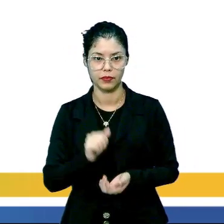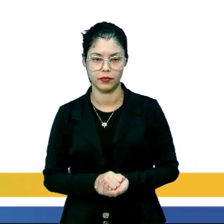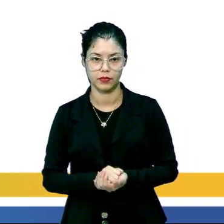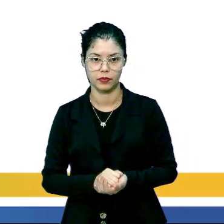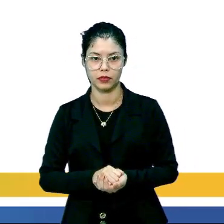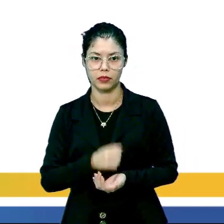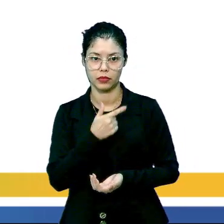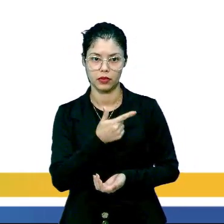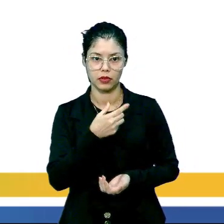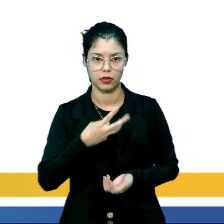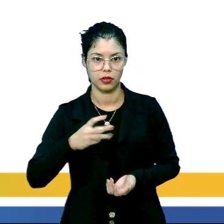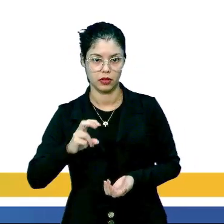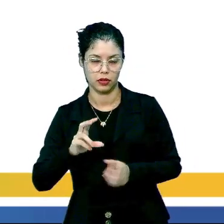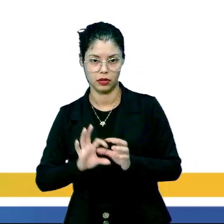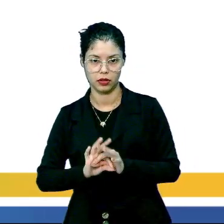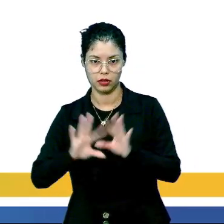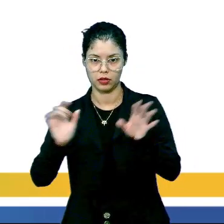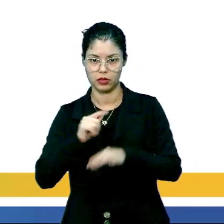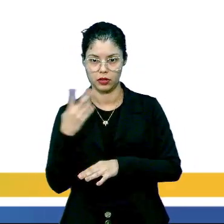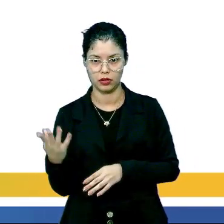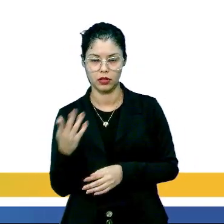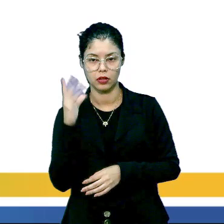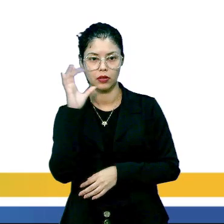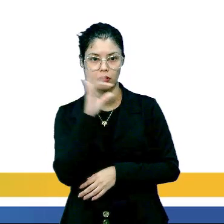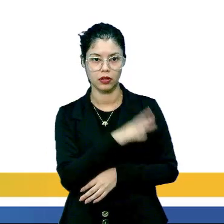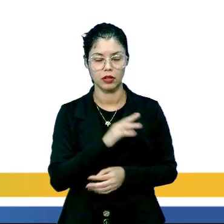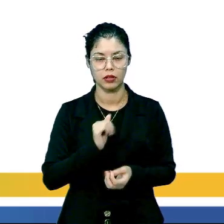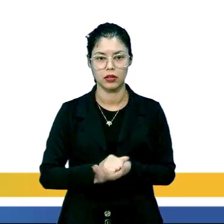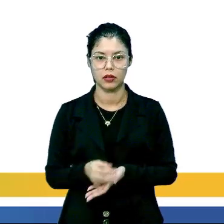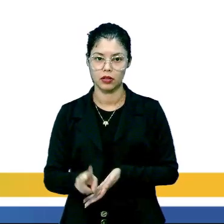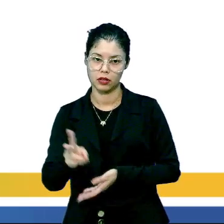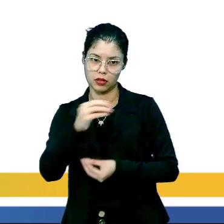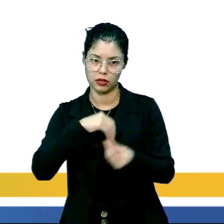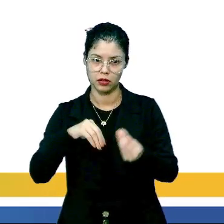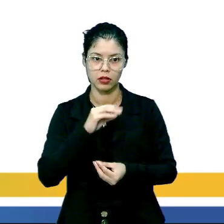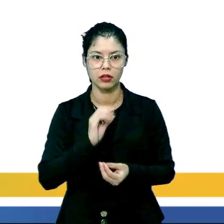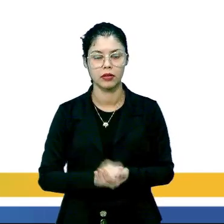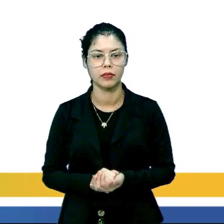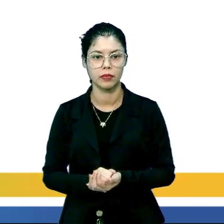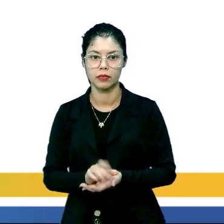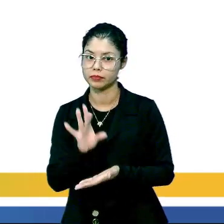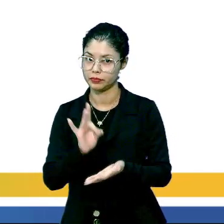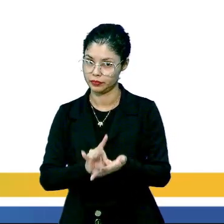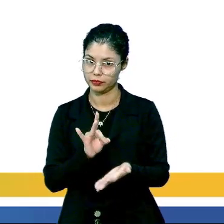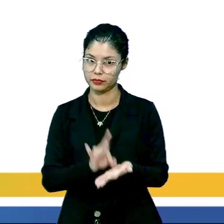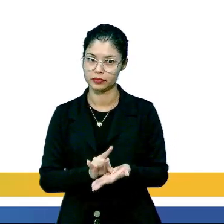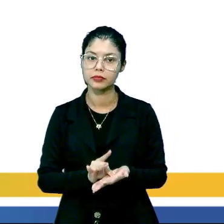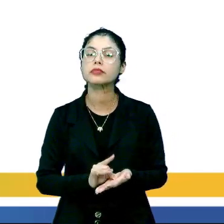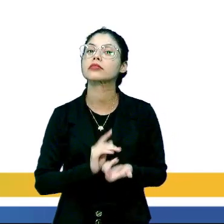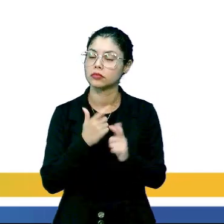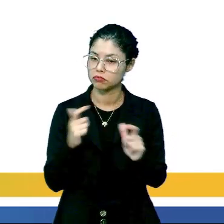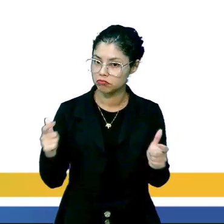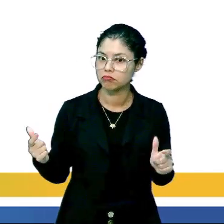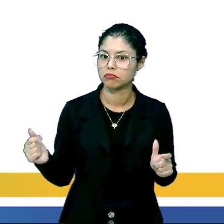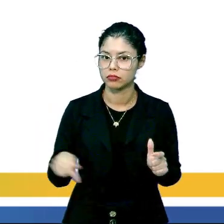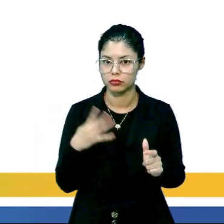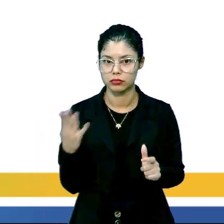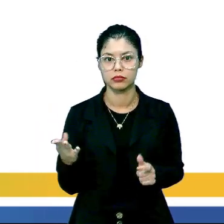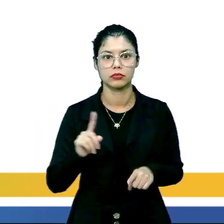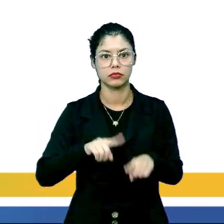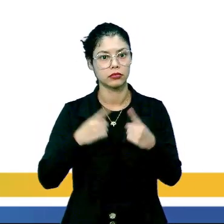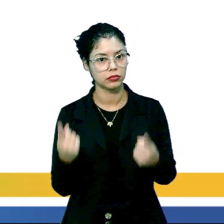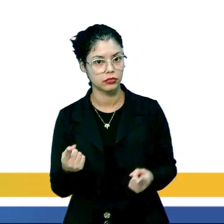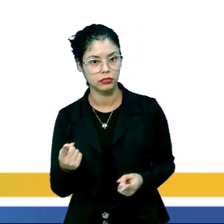do urânio ocorre em liberação de grande quantidade de calor, que dá continuidade à reação. Verdade. Há uma grande quantidade de calor,